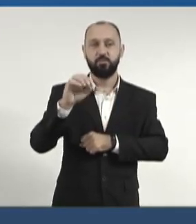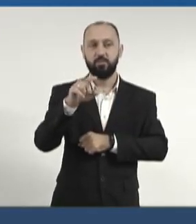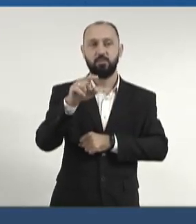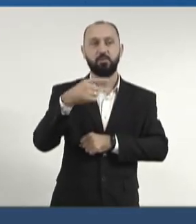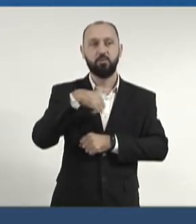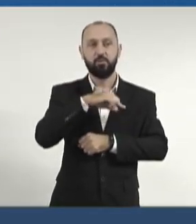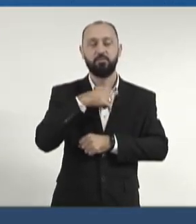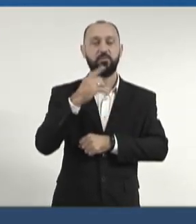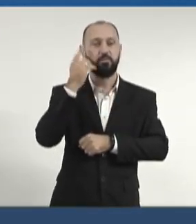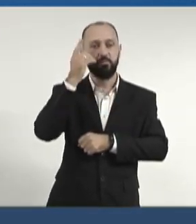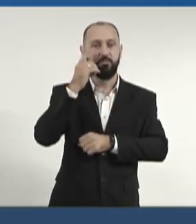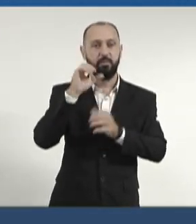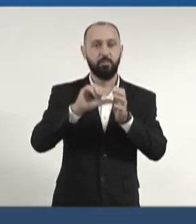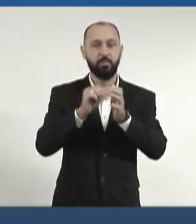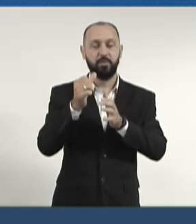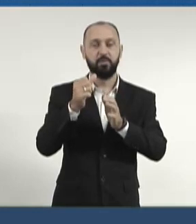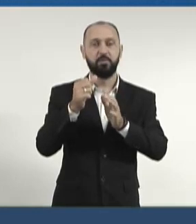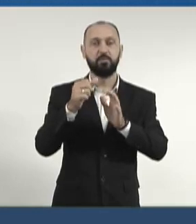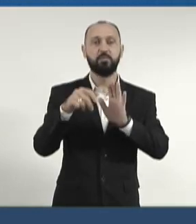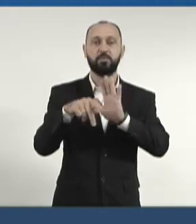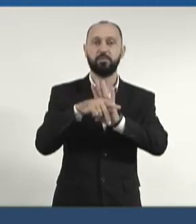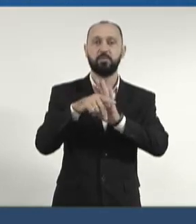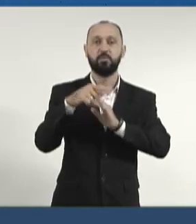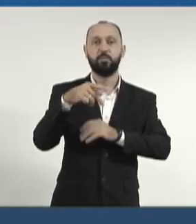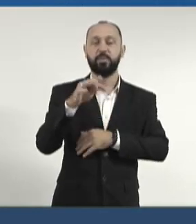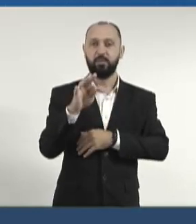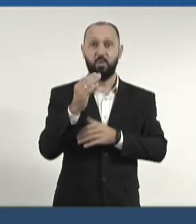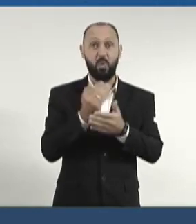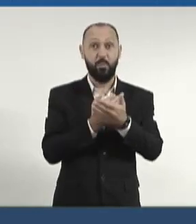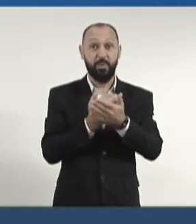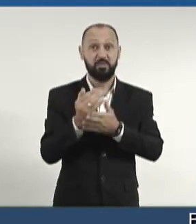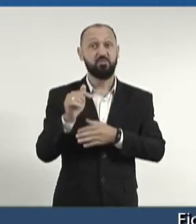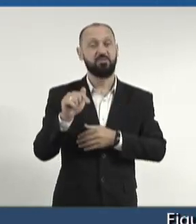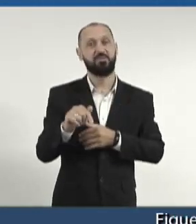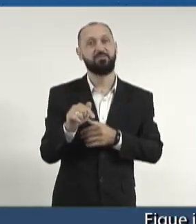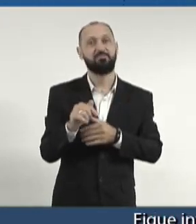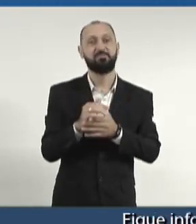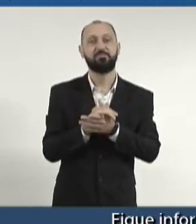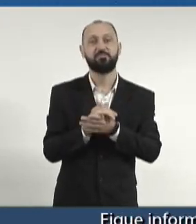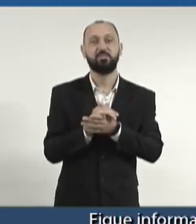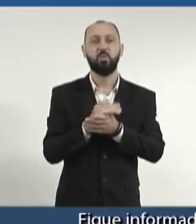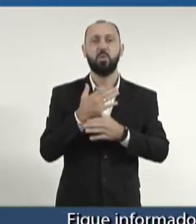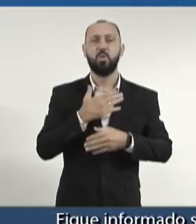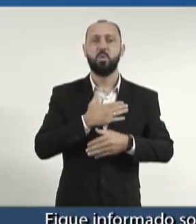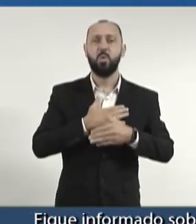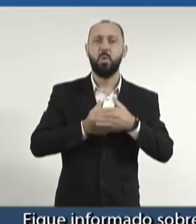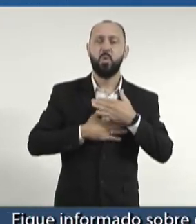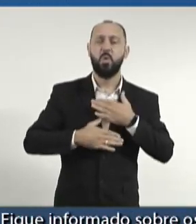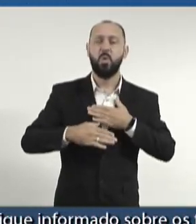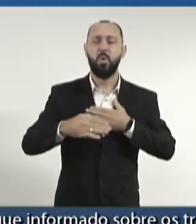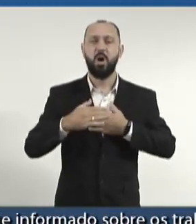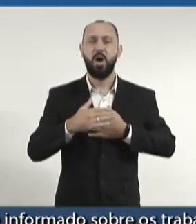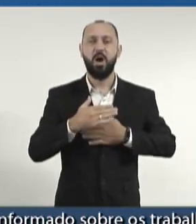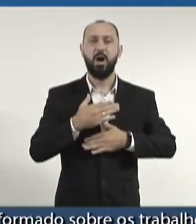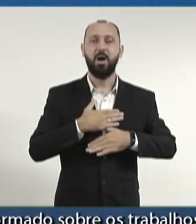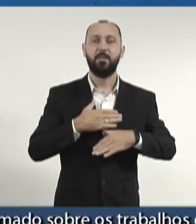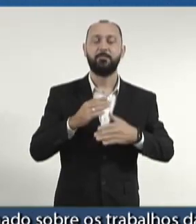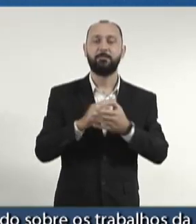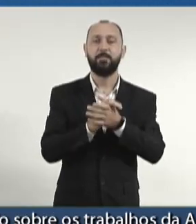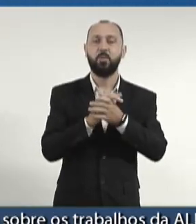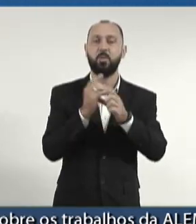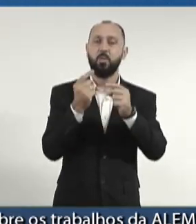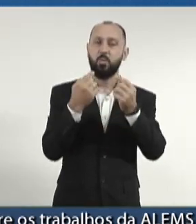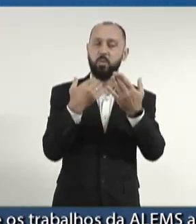juntos, quando fui o primeiro deputado do PT aqui, se iniciava, timidamente, mas se iniciava o